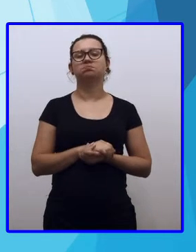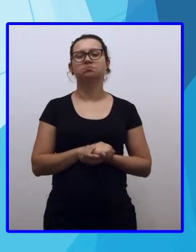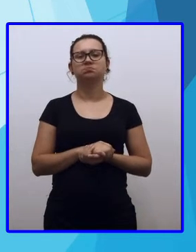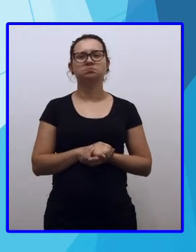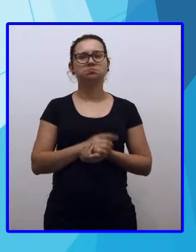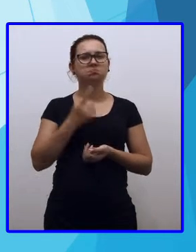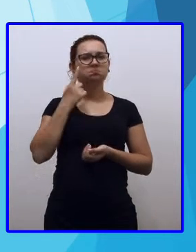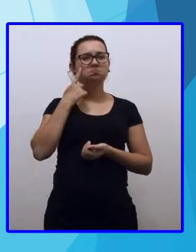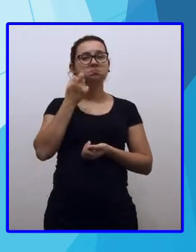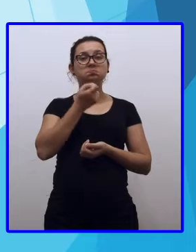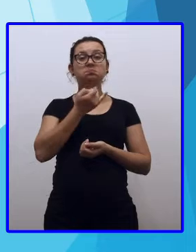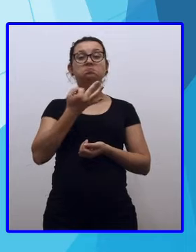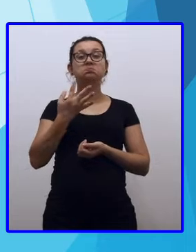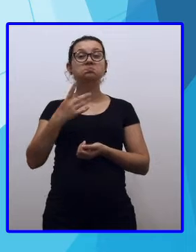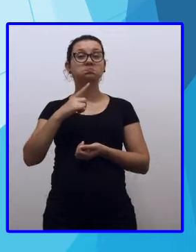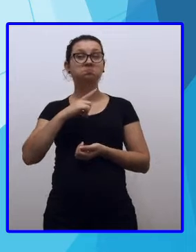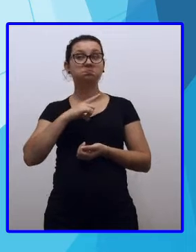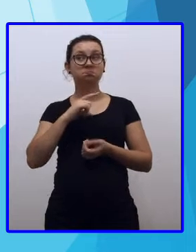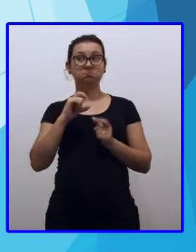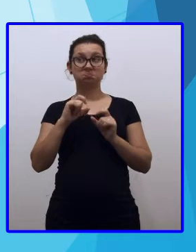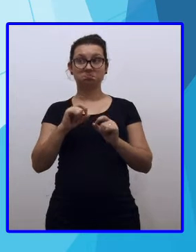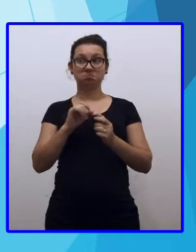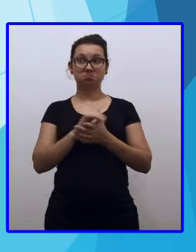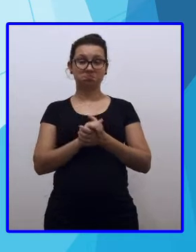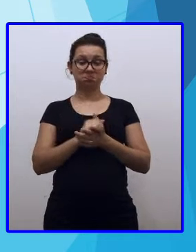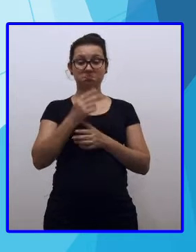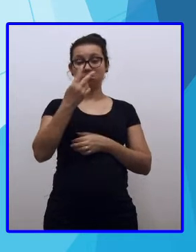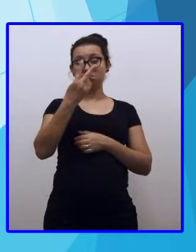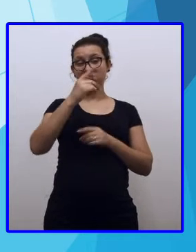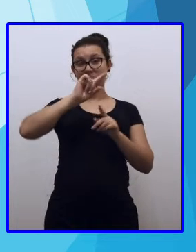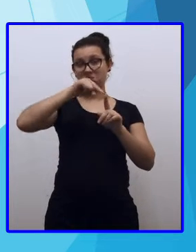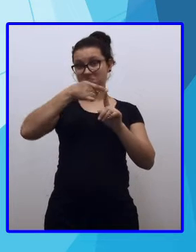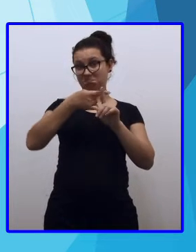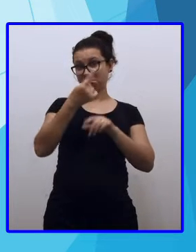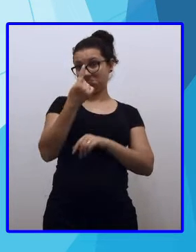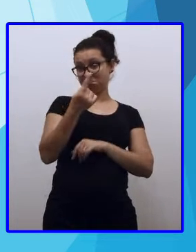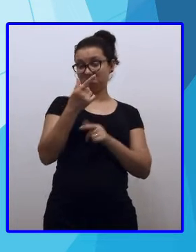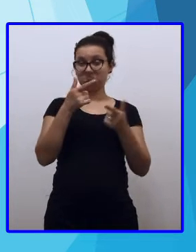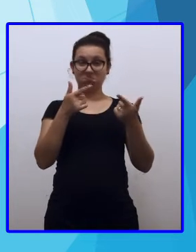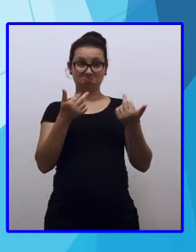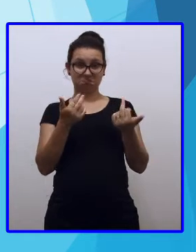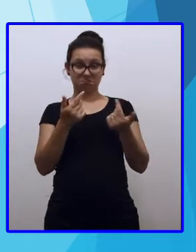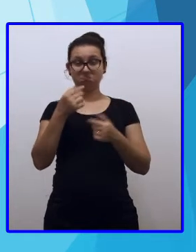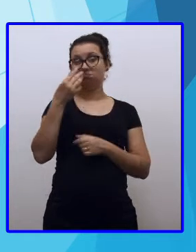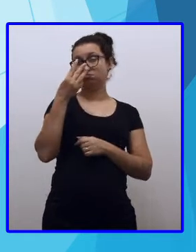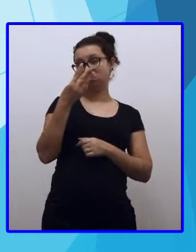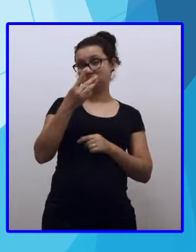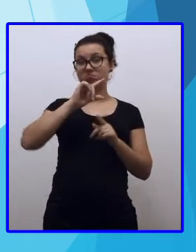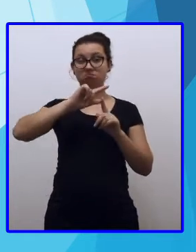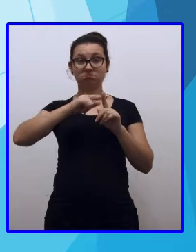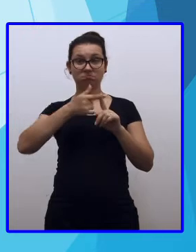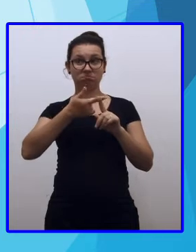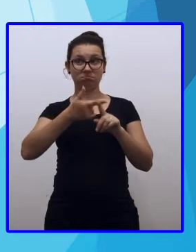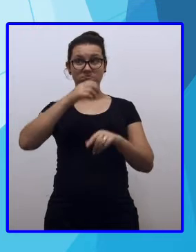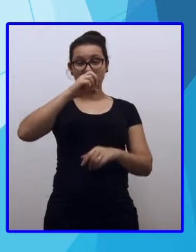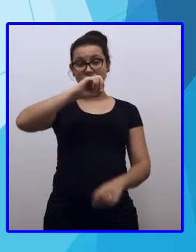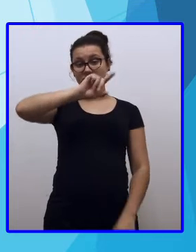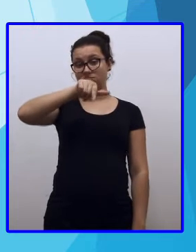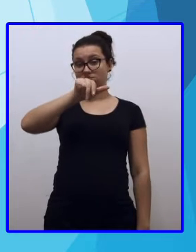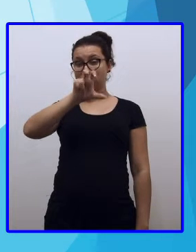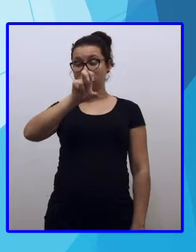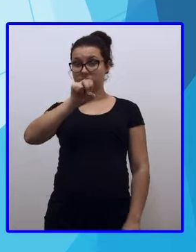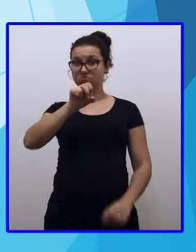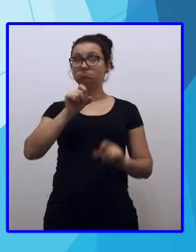contar quanto tem aqui? 2, mais 1, 3. Mais 50, 3,50.